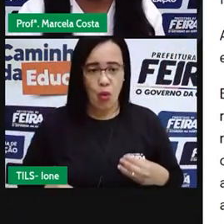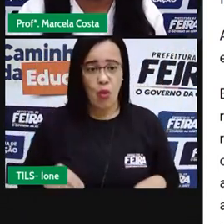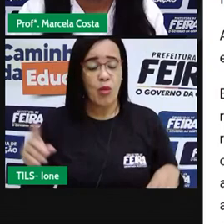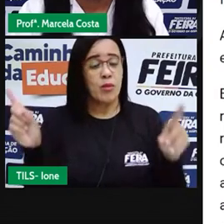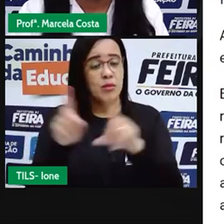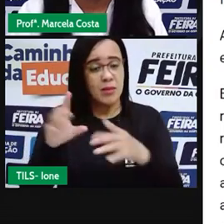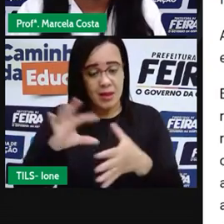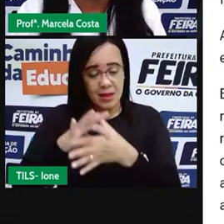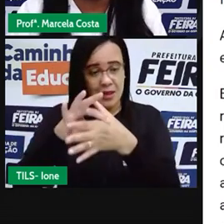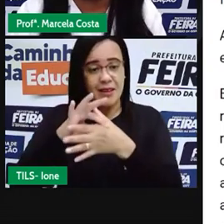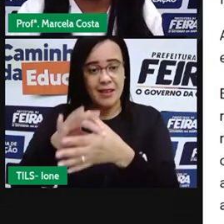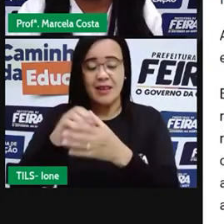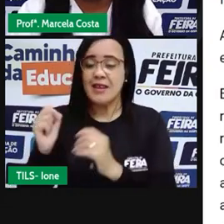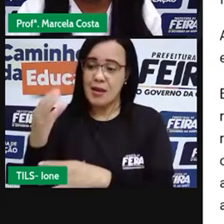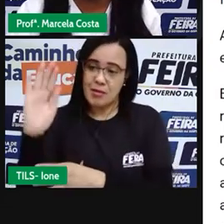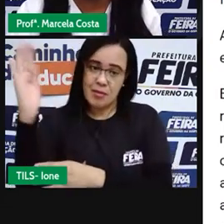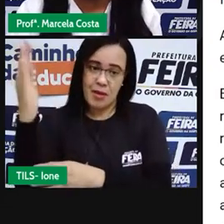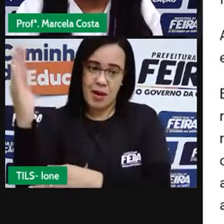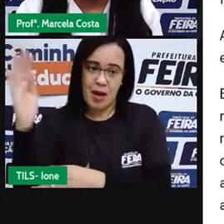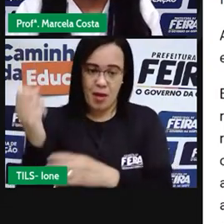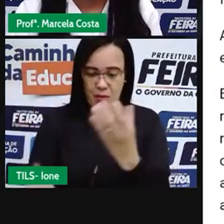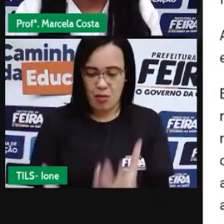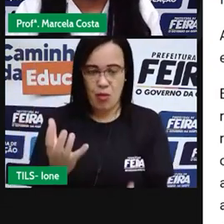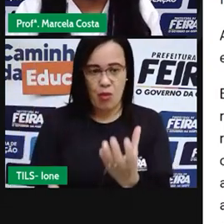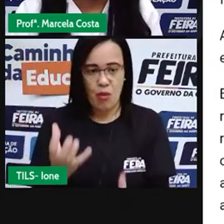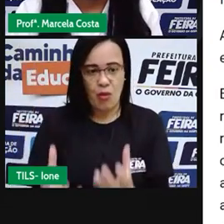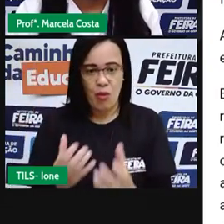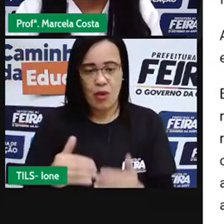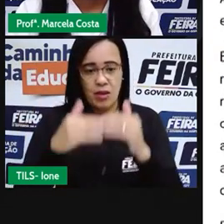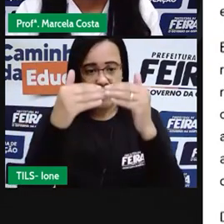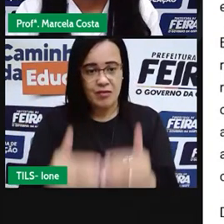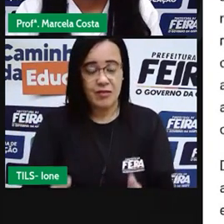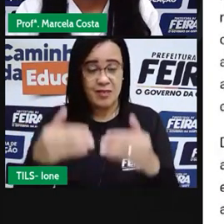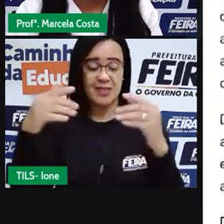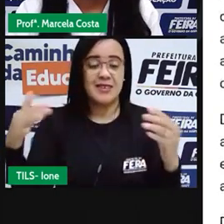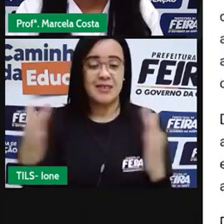para acender na fogueira em frente à catedral.